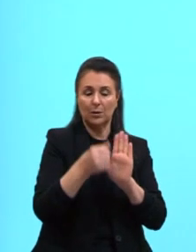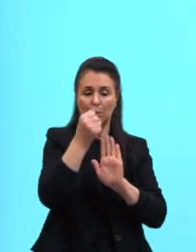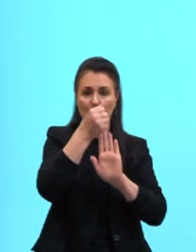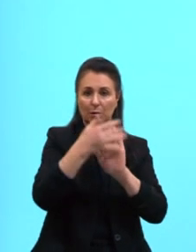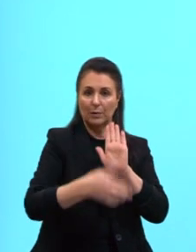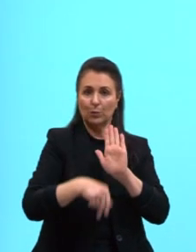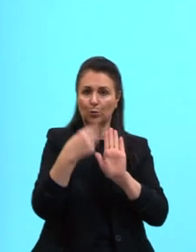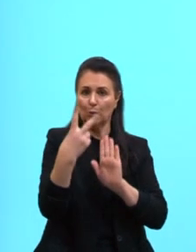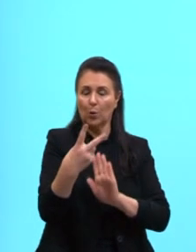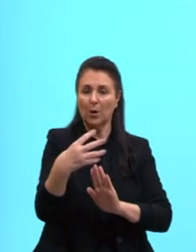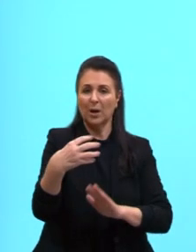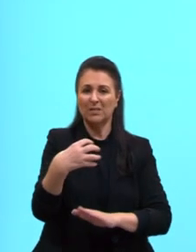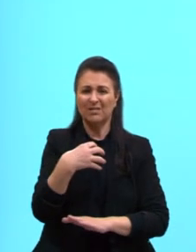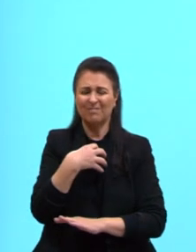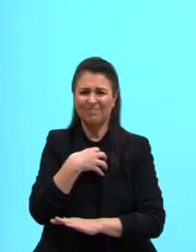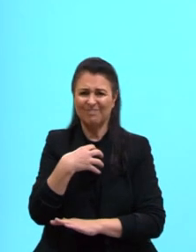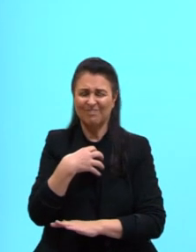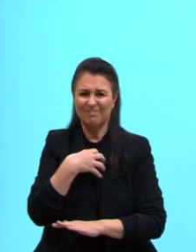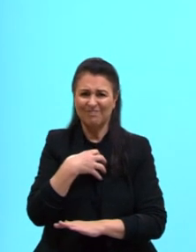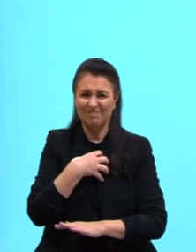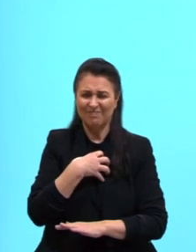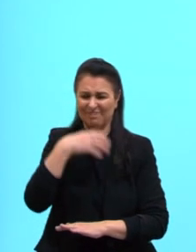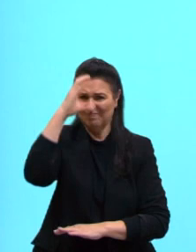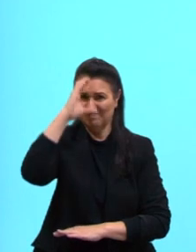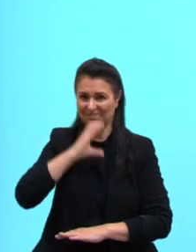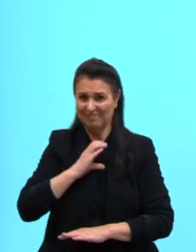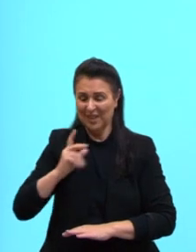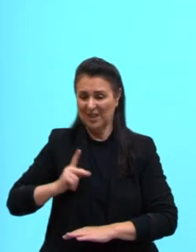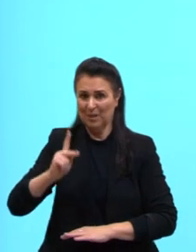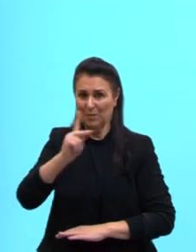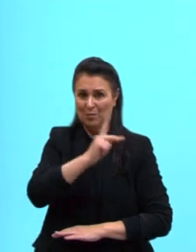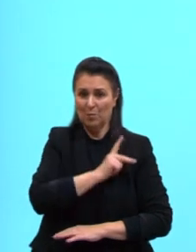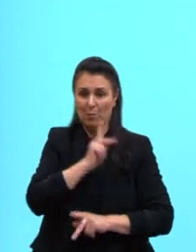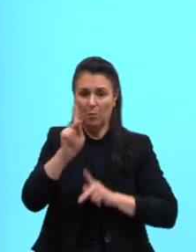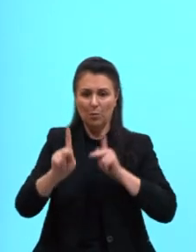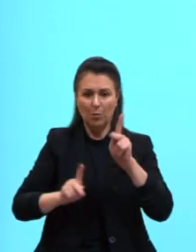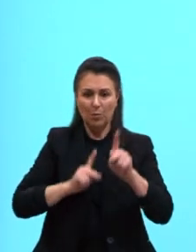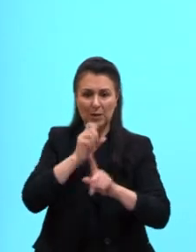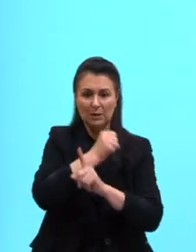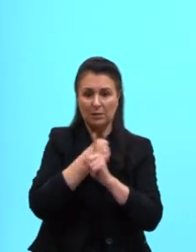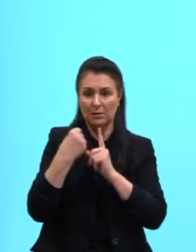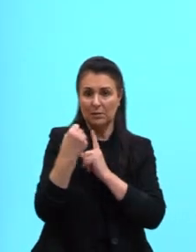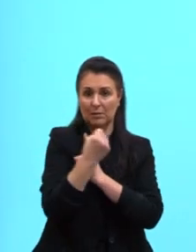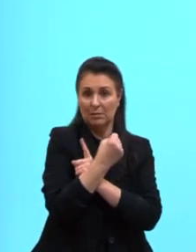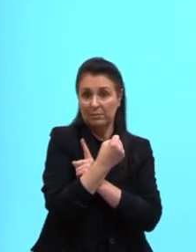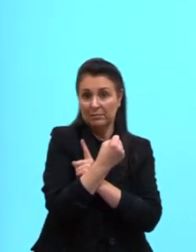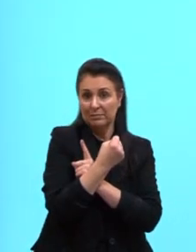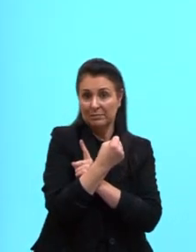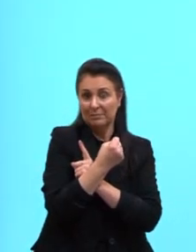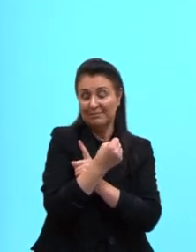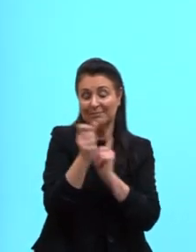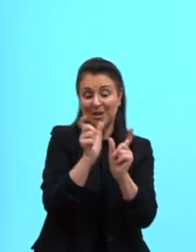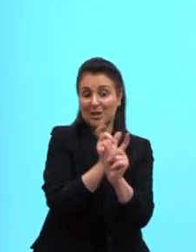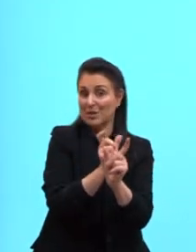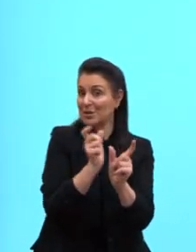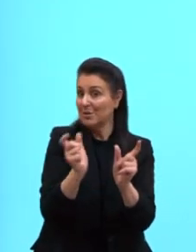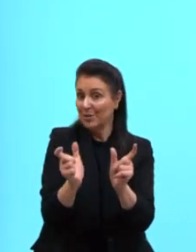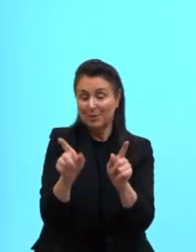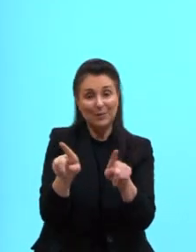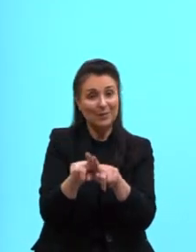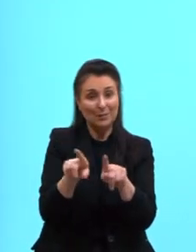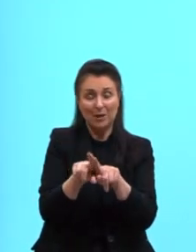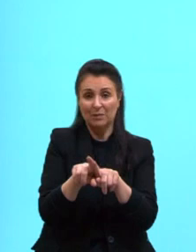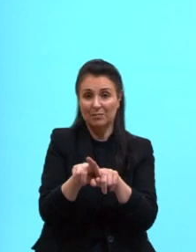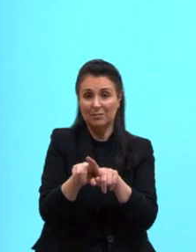do sentimento de cidadania na população, população e sociedade, sinônimos, correspondentes,